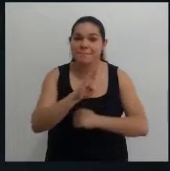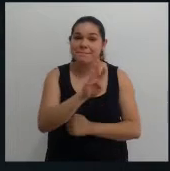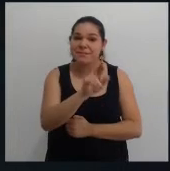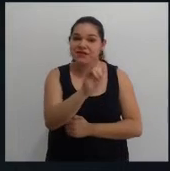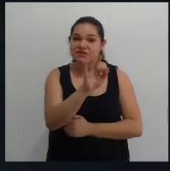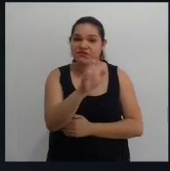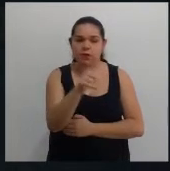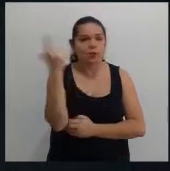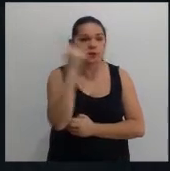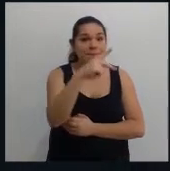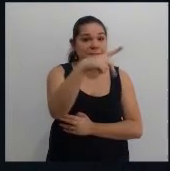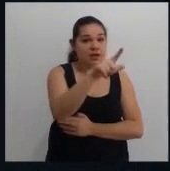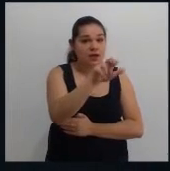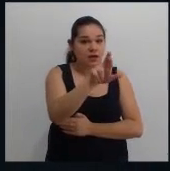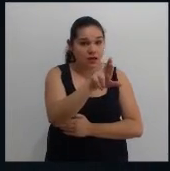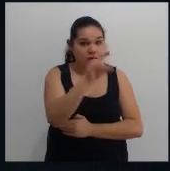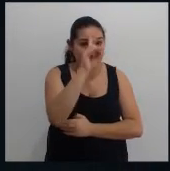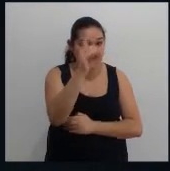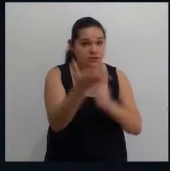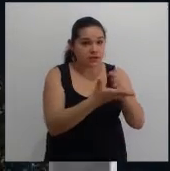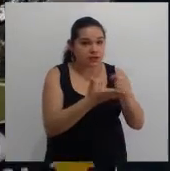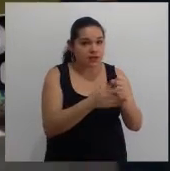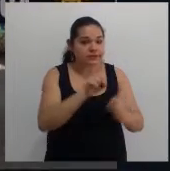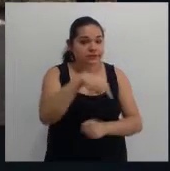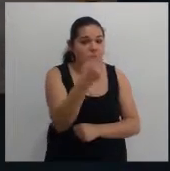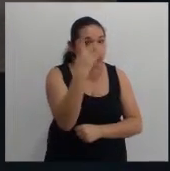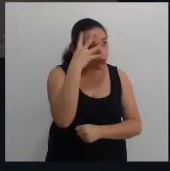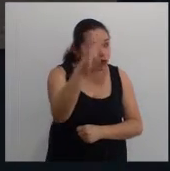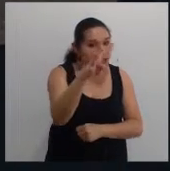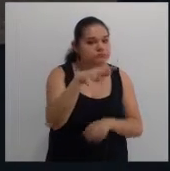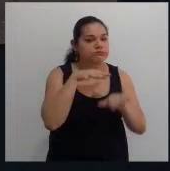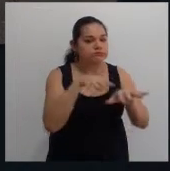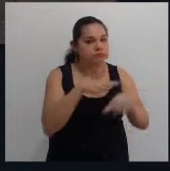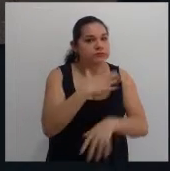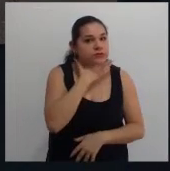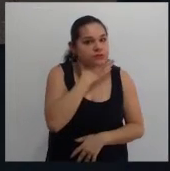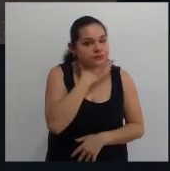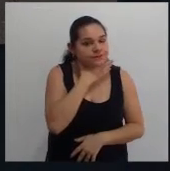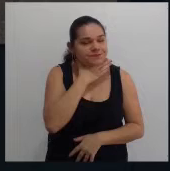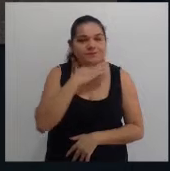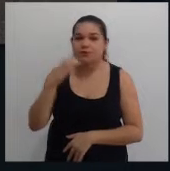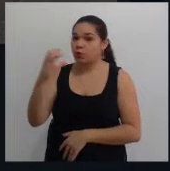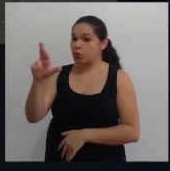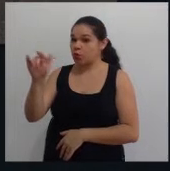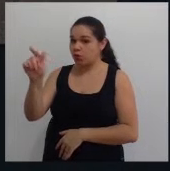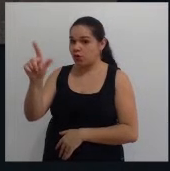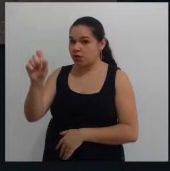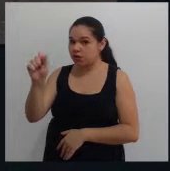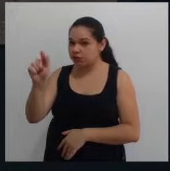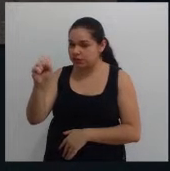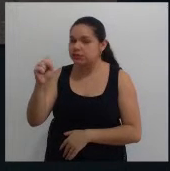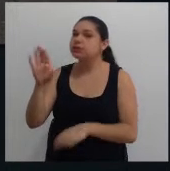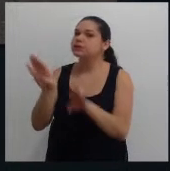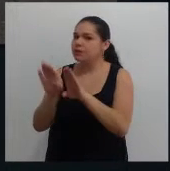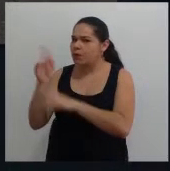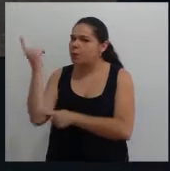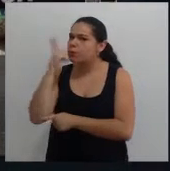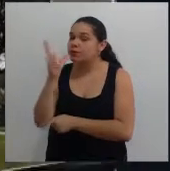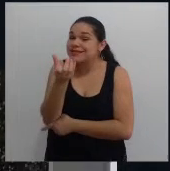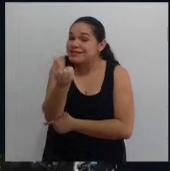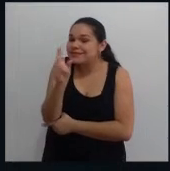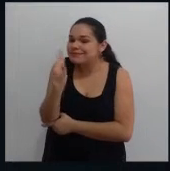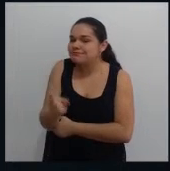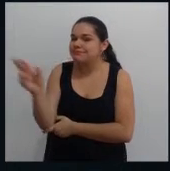conquistam o PLR da Tabase após quatro dias de greve. Na Trox também teve conquista. R$ 6 mil